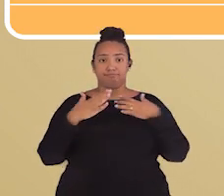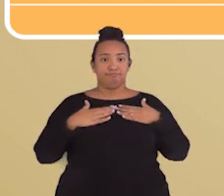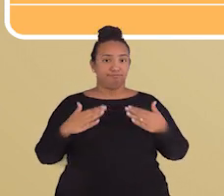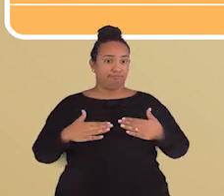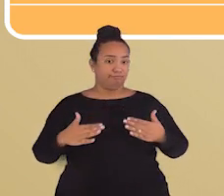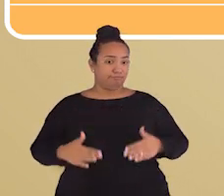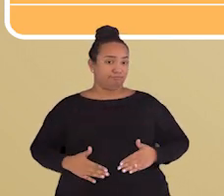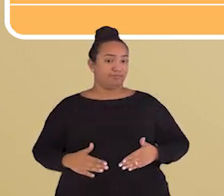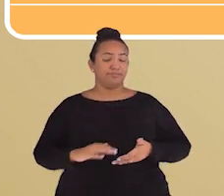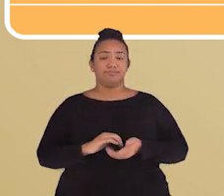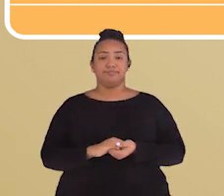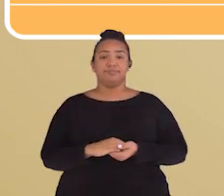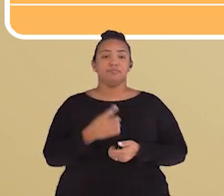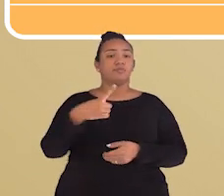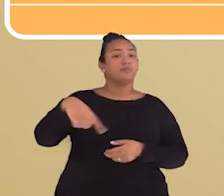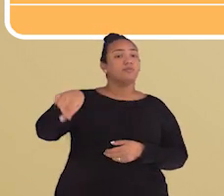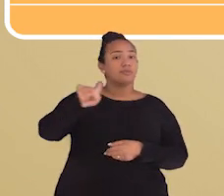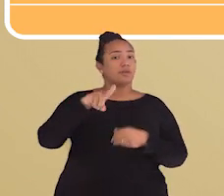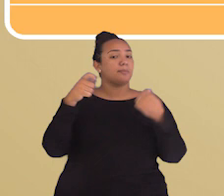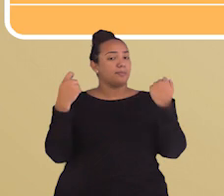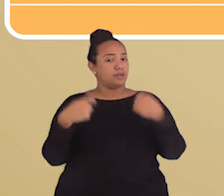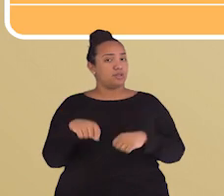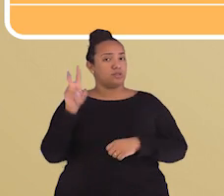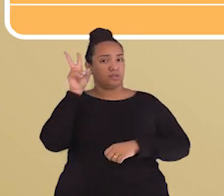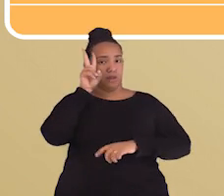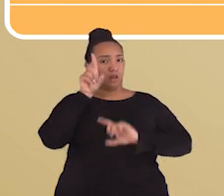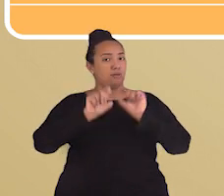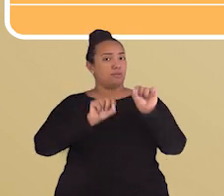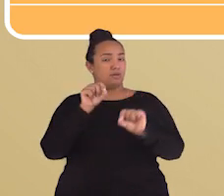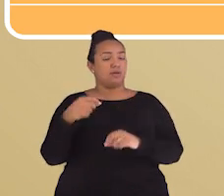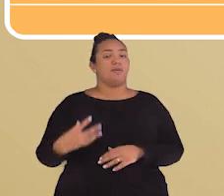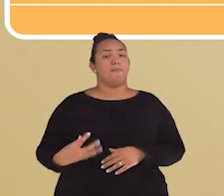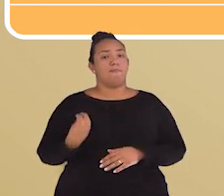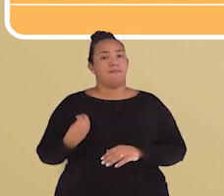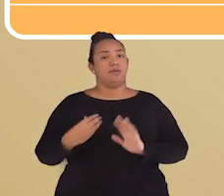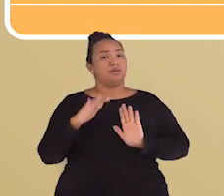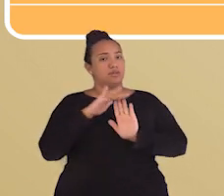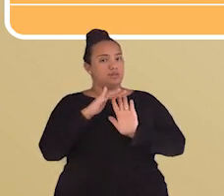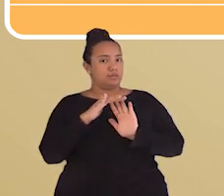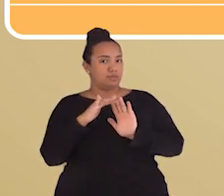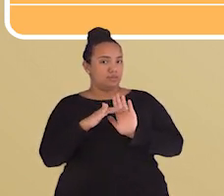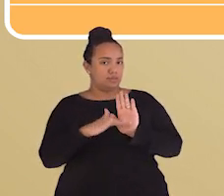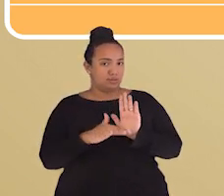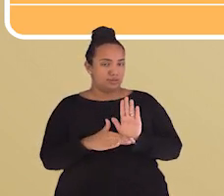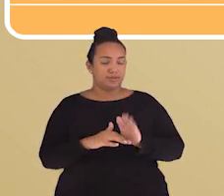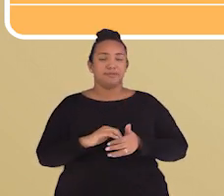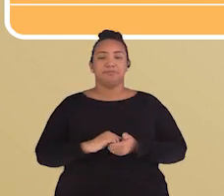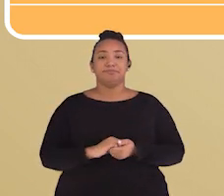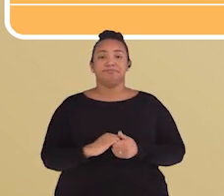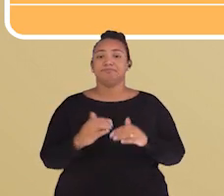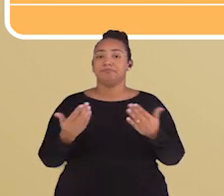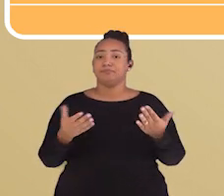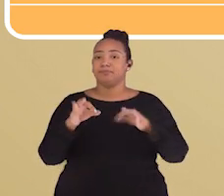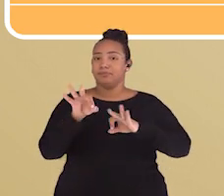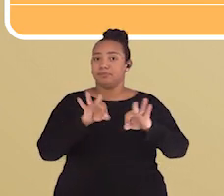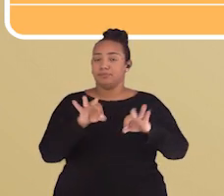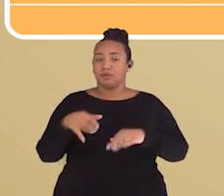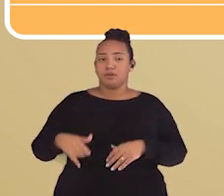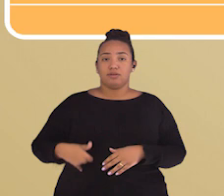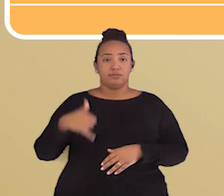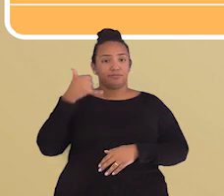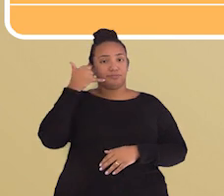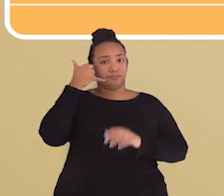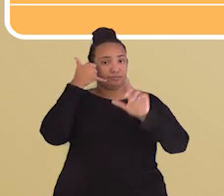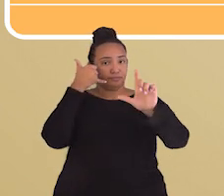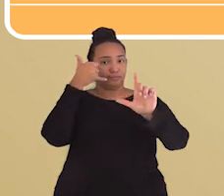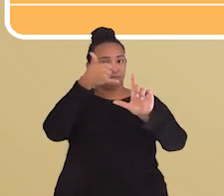reforços para a batalha. E você não pode esquecer de registrar a sua presença na aula de hoje. Então, pegue seu